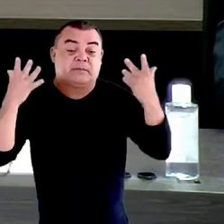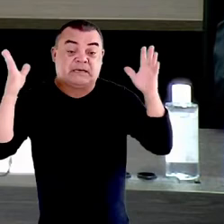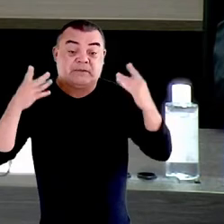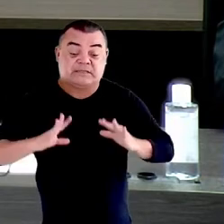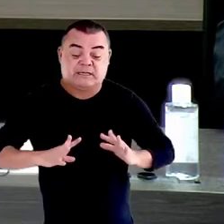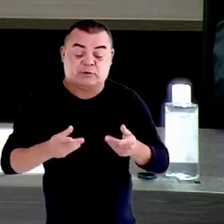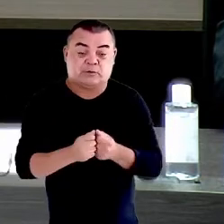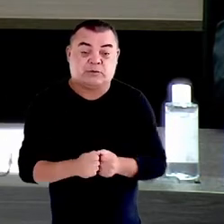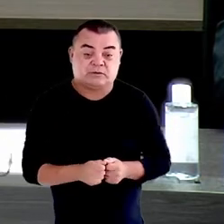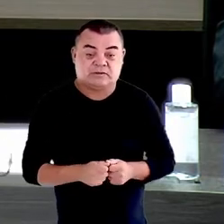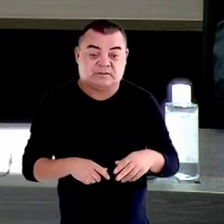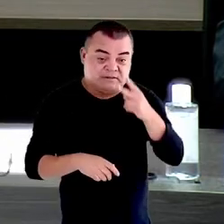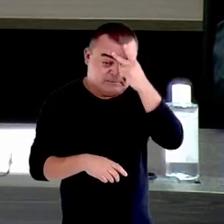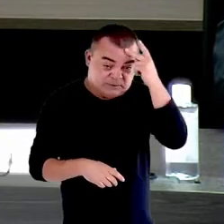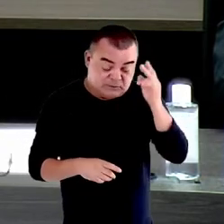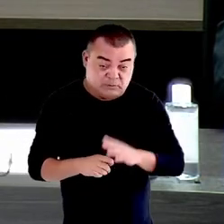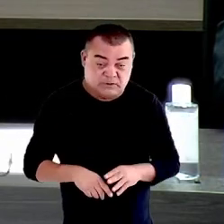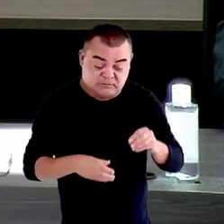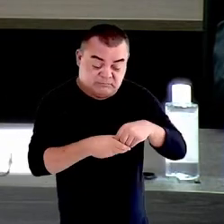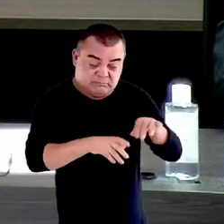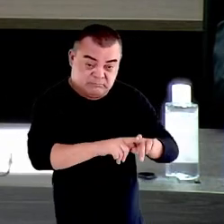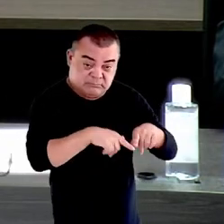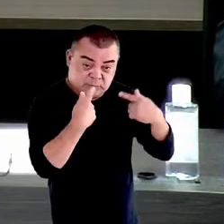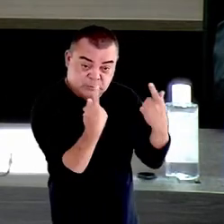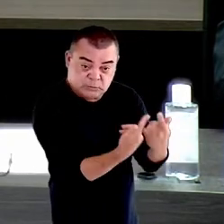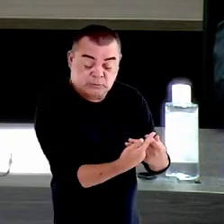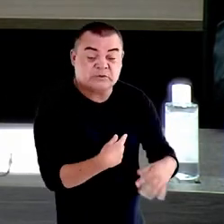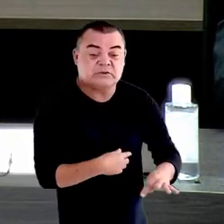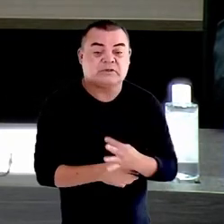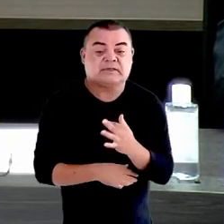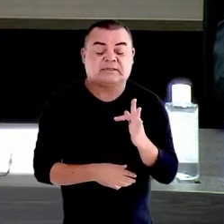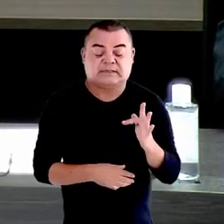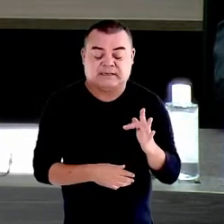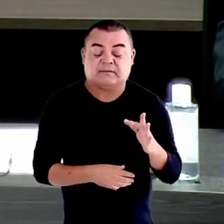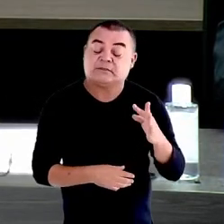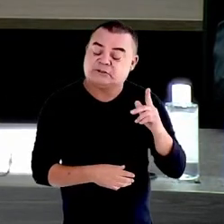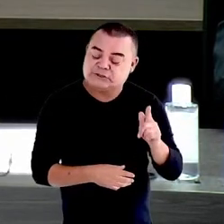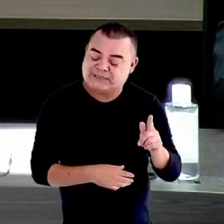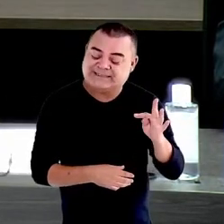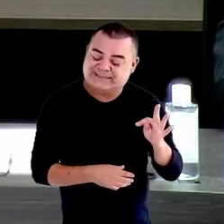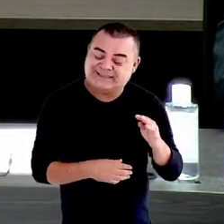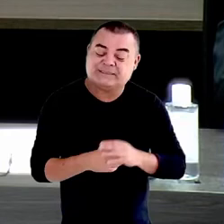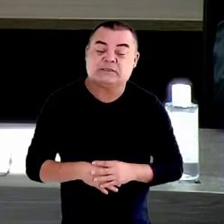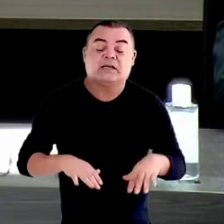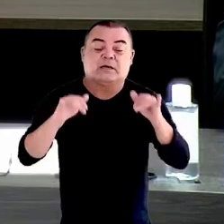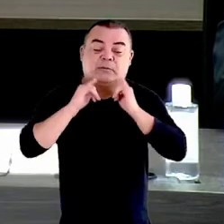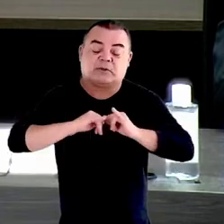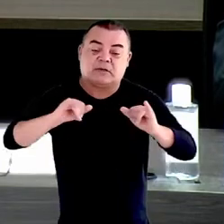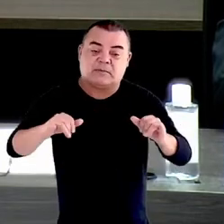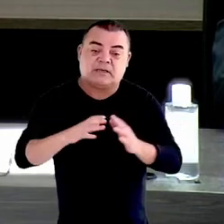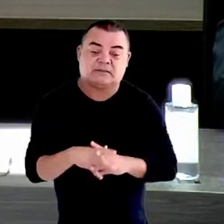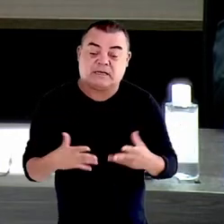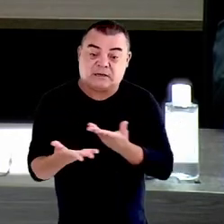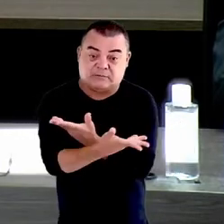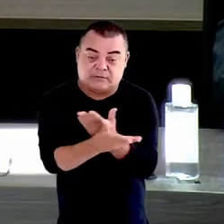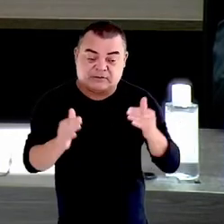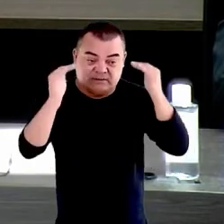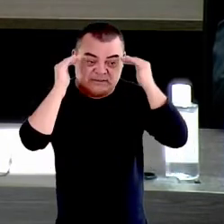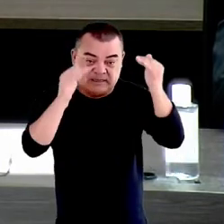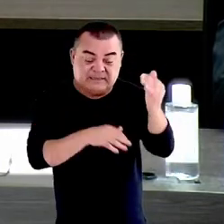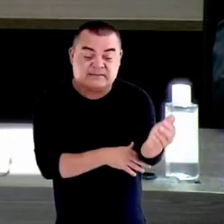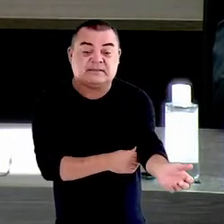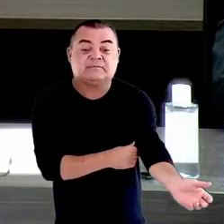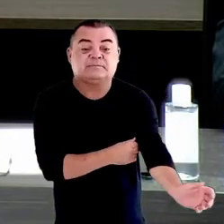os integrantes e a todas as integrantes desse GT, conclamando a vossas excelências